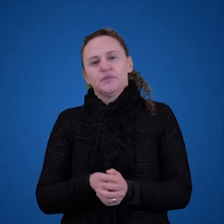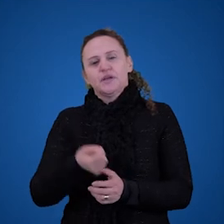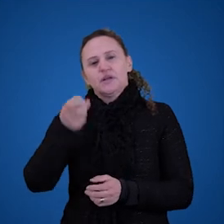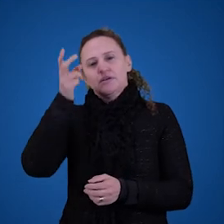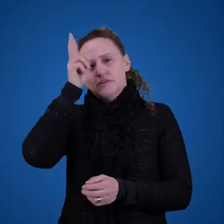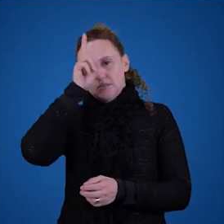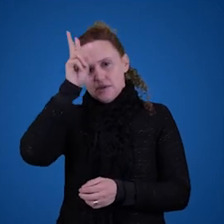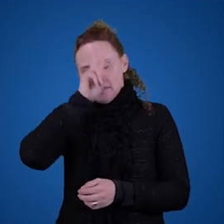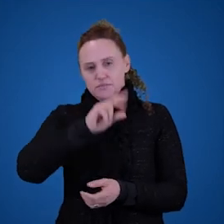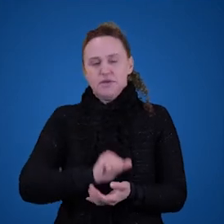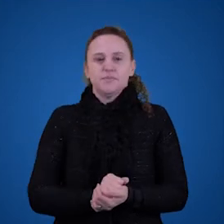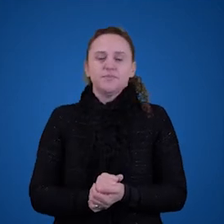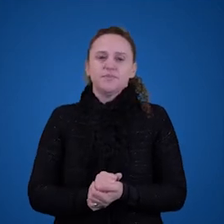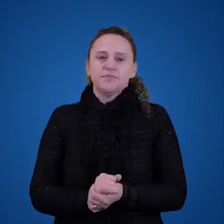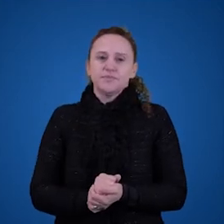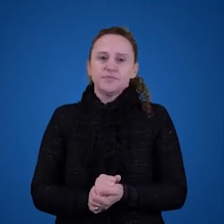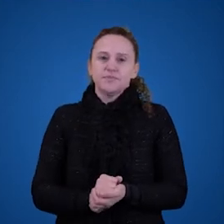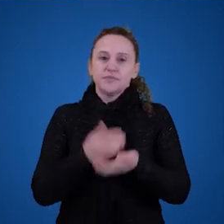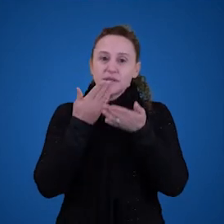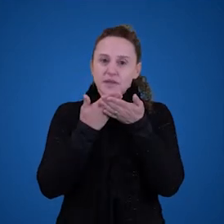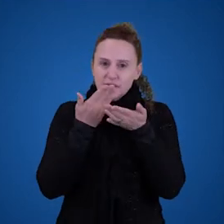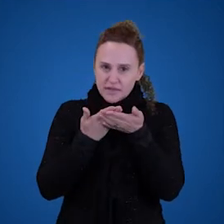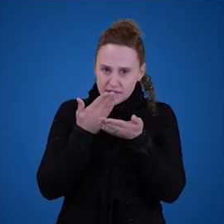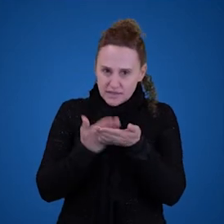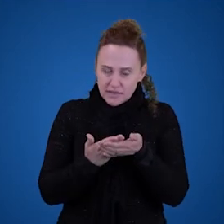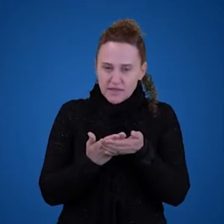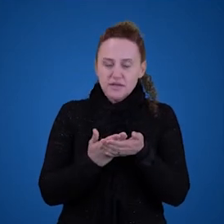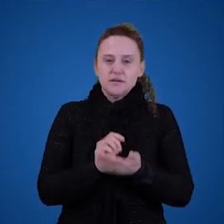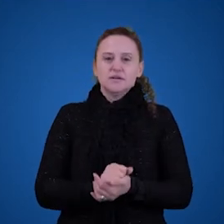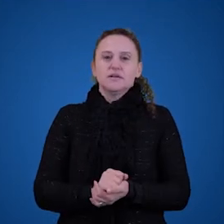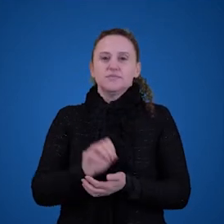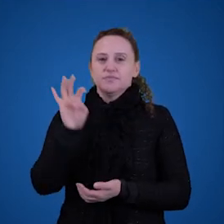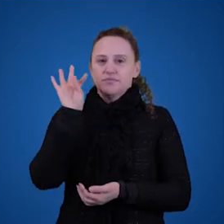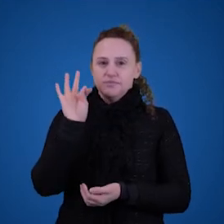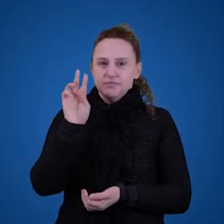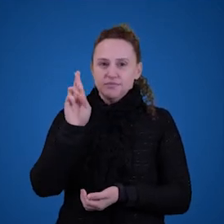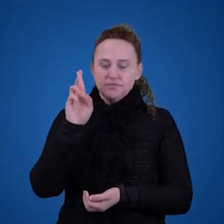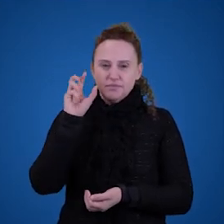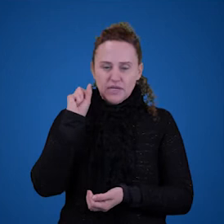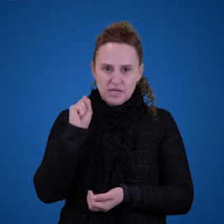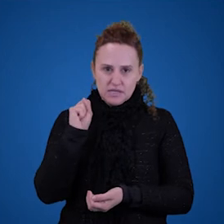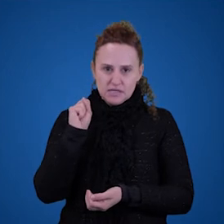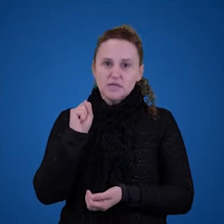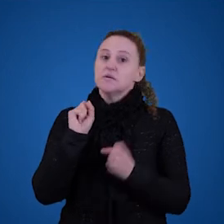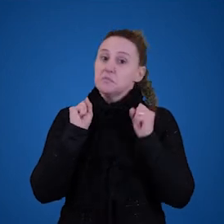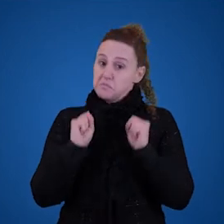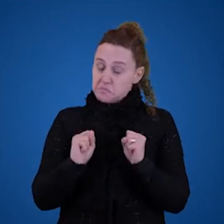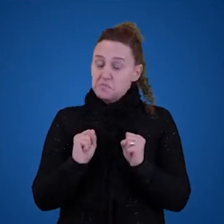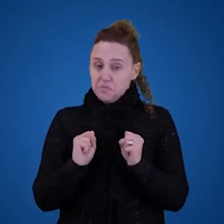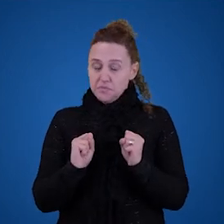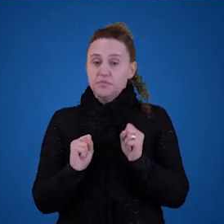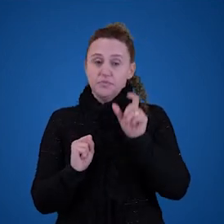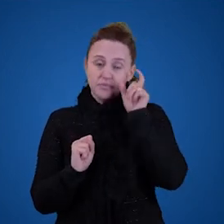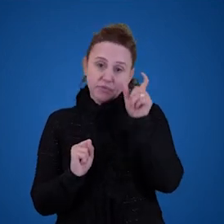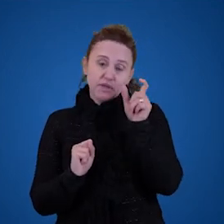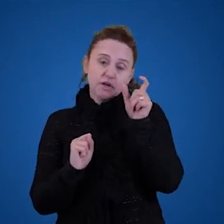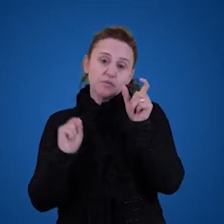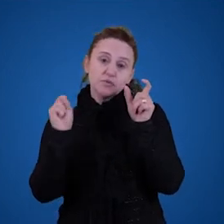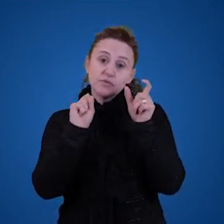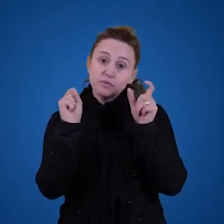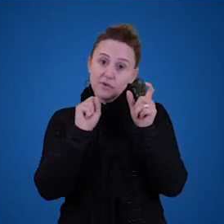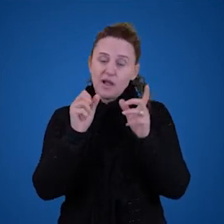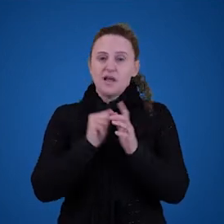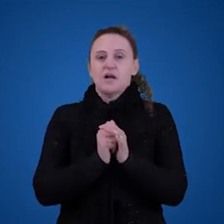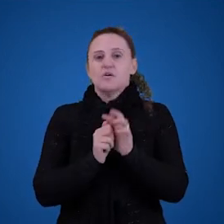recapitular para começar. Então, como a gente viu na aula anterior, a TRS pode funcionar com termos singulares. Afinal de contas, os